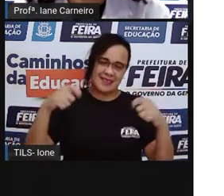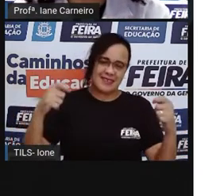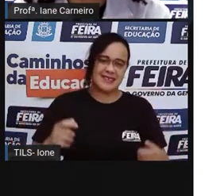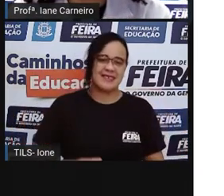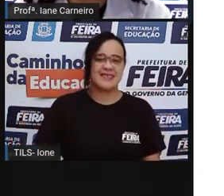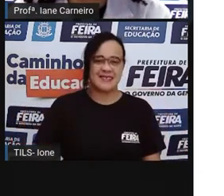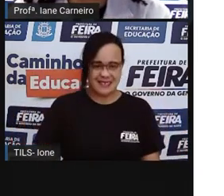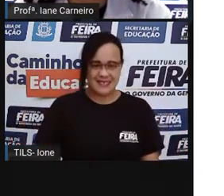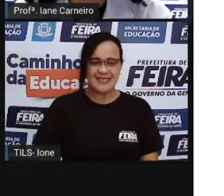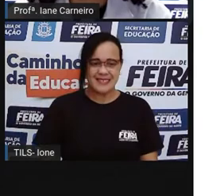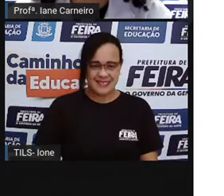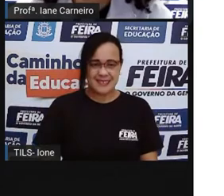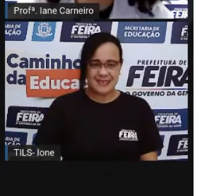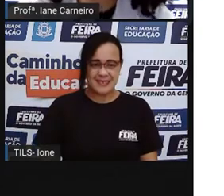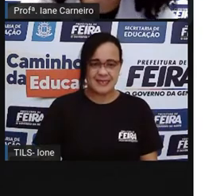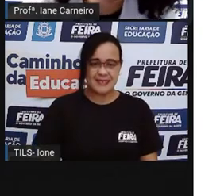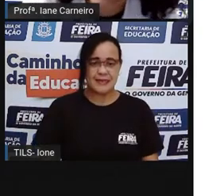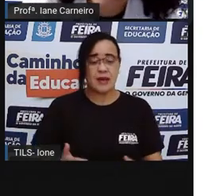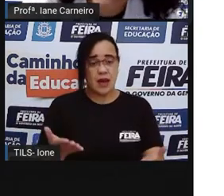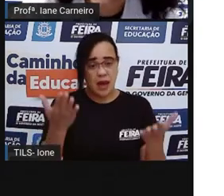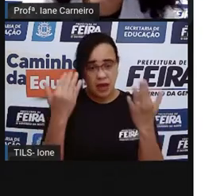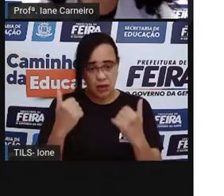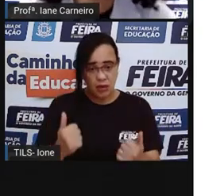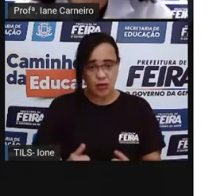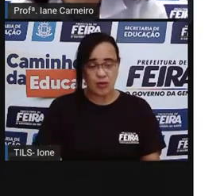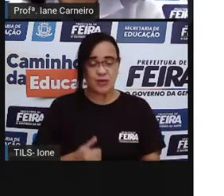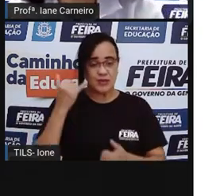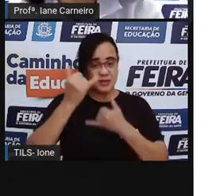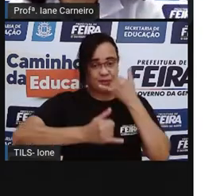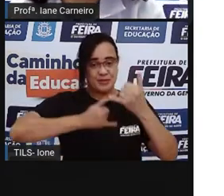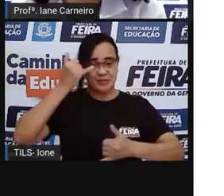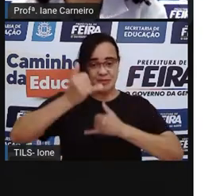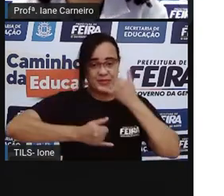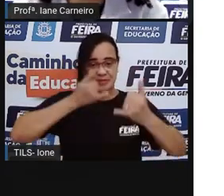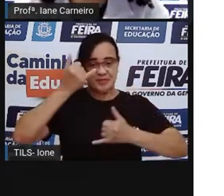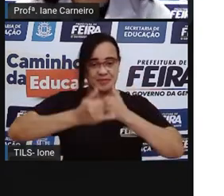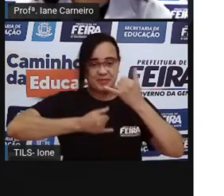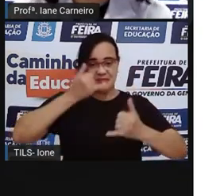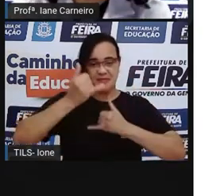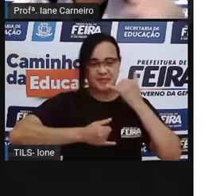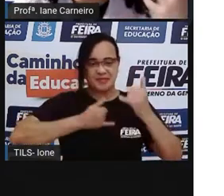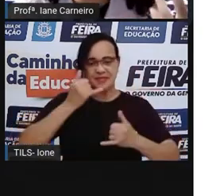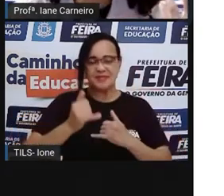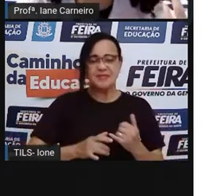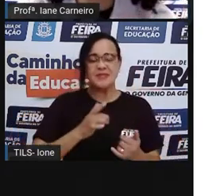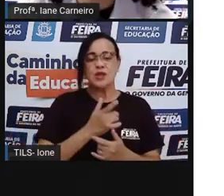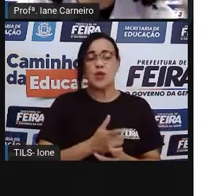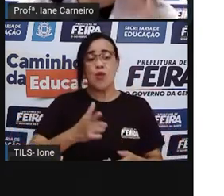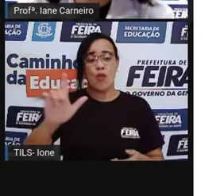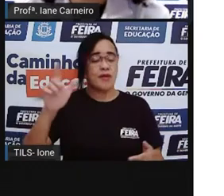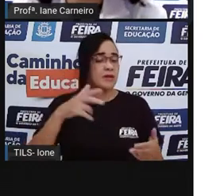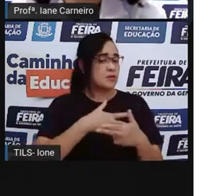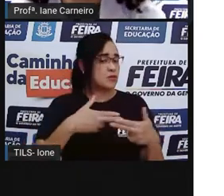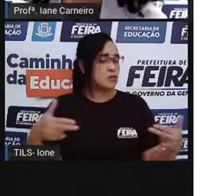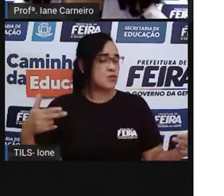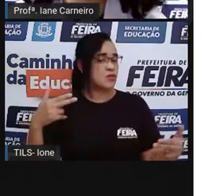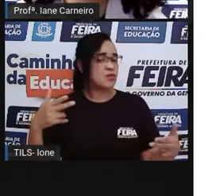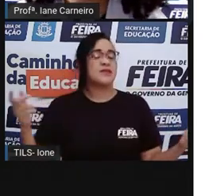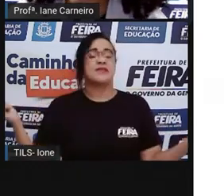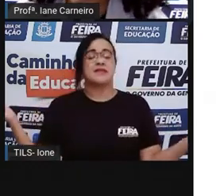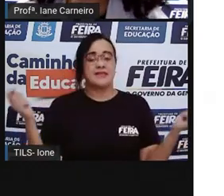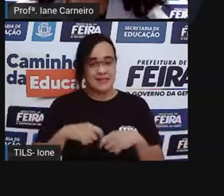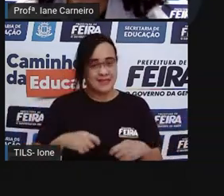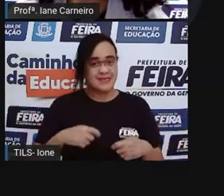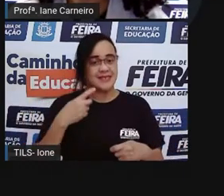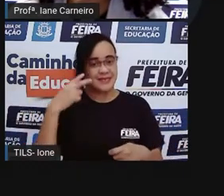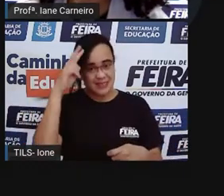E agora, ó, a gente vai jogar um pouco, né? Para a gente ver outras coisas que tem lá na história,